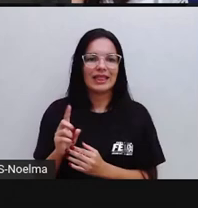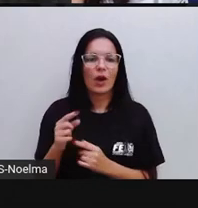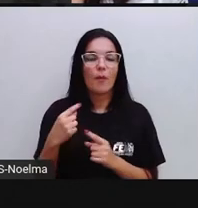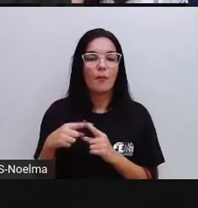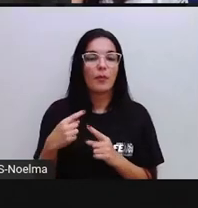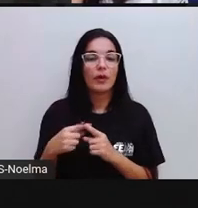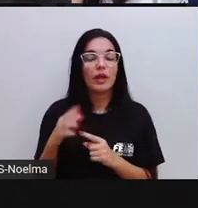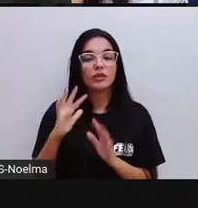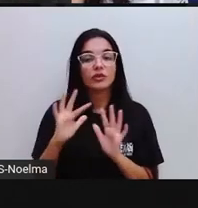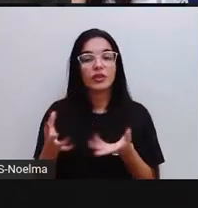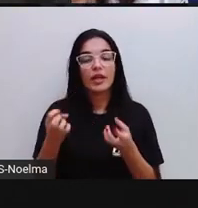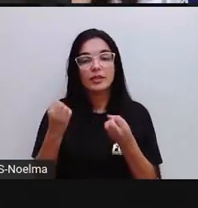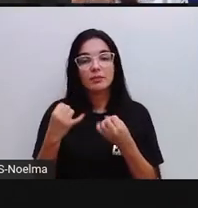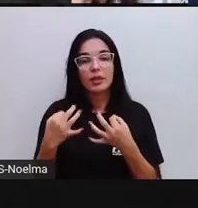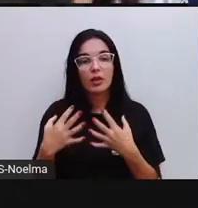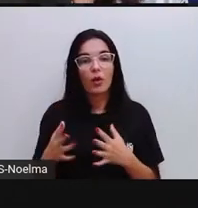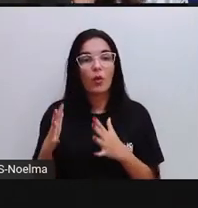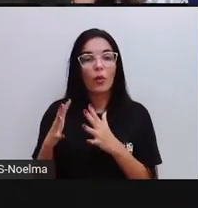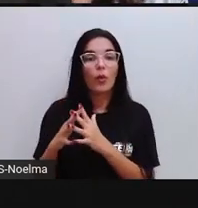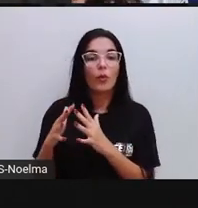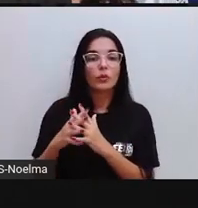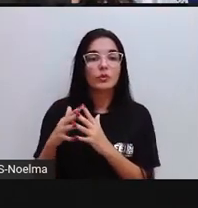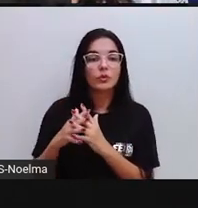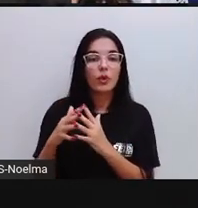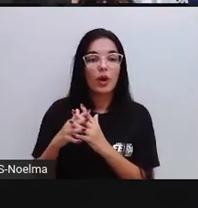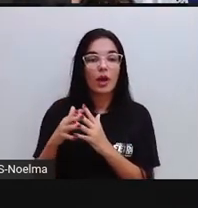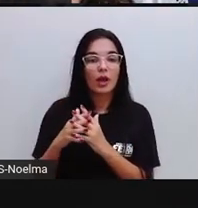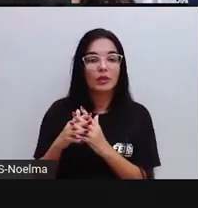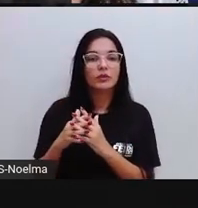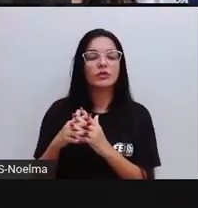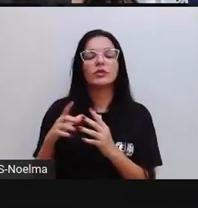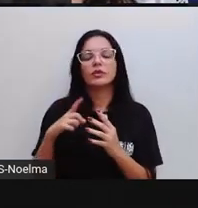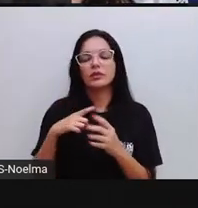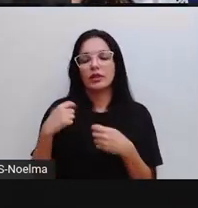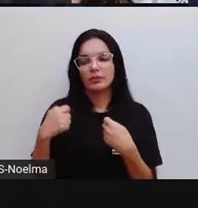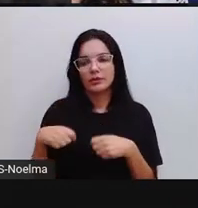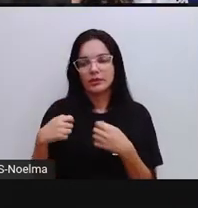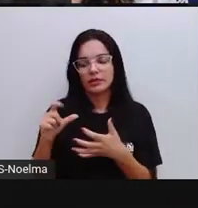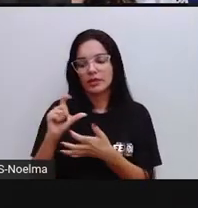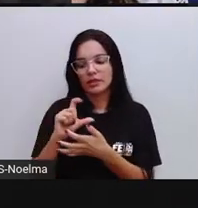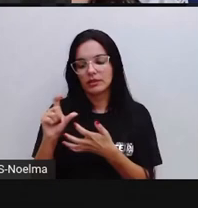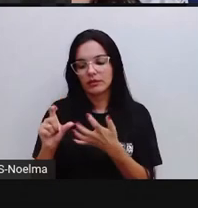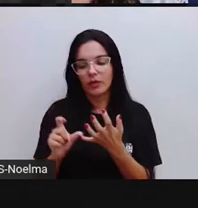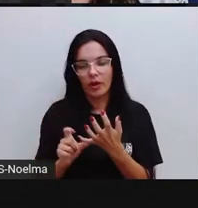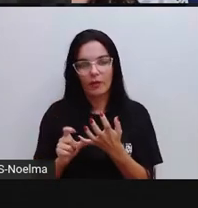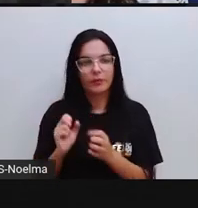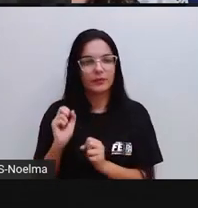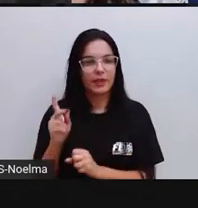até porque a Pró já falou, né, que toda sílaba tem uma vogal, tá bom?